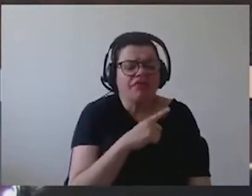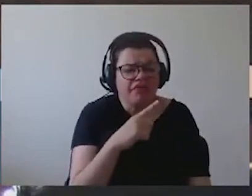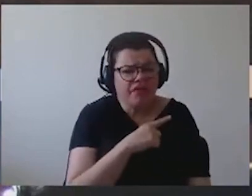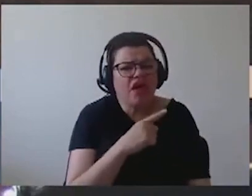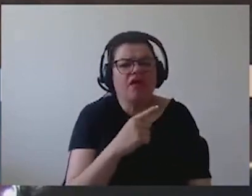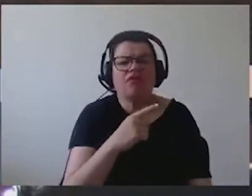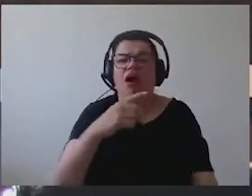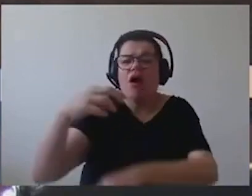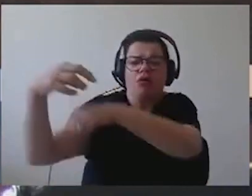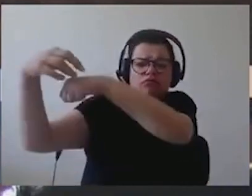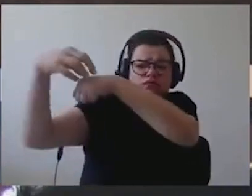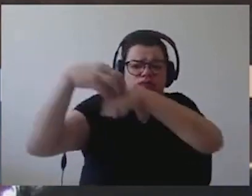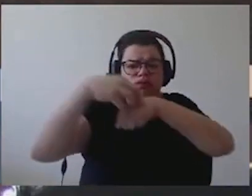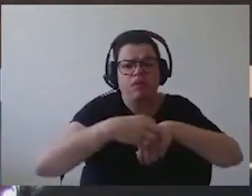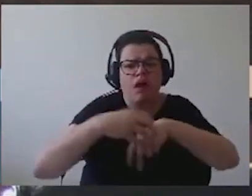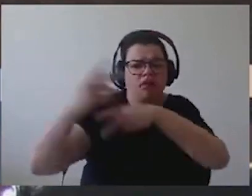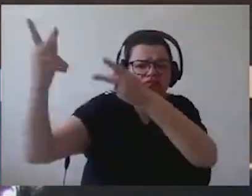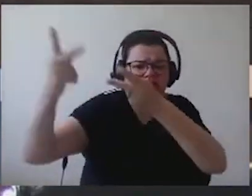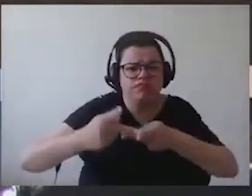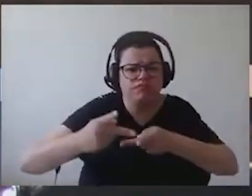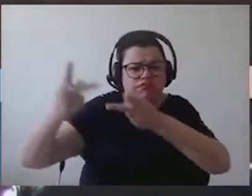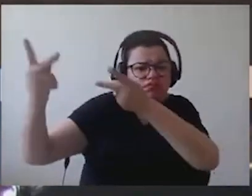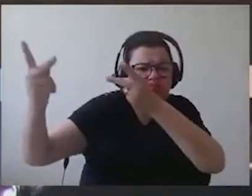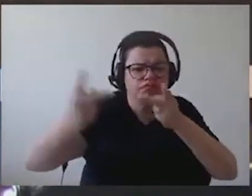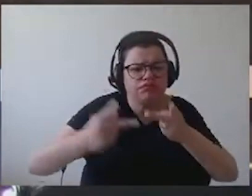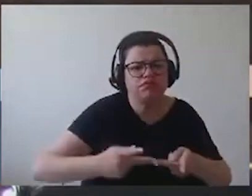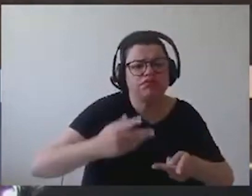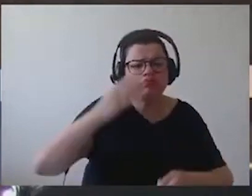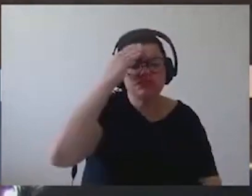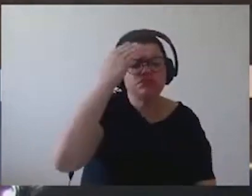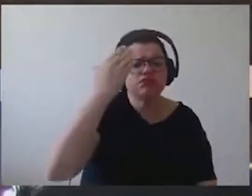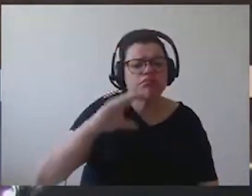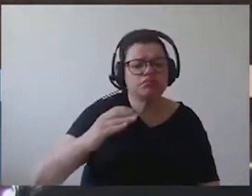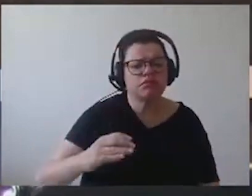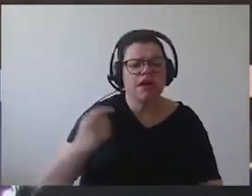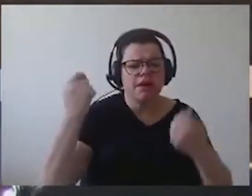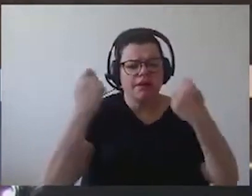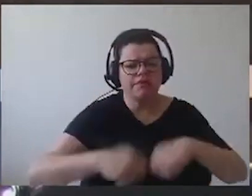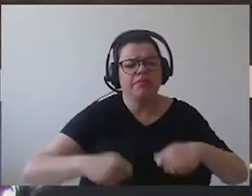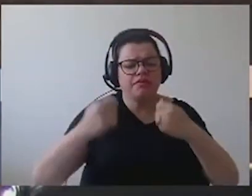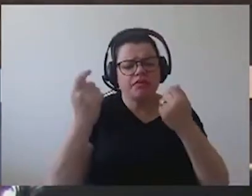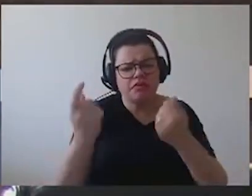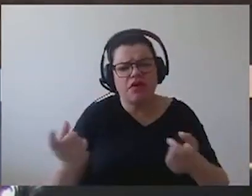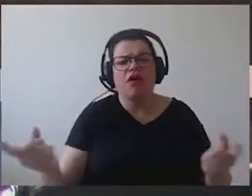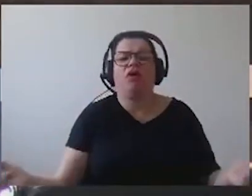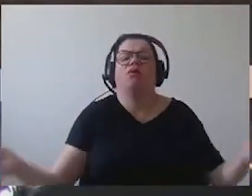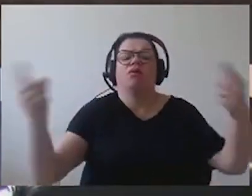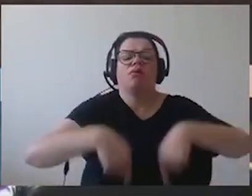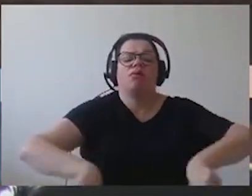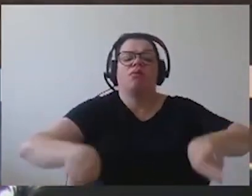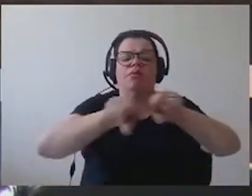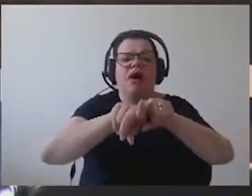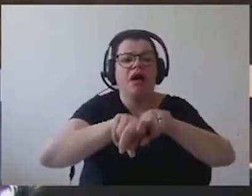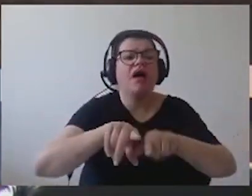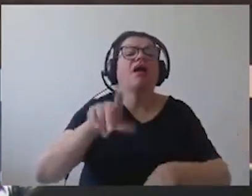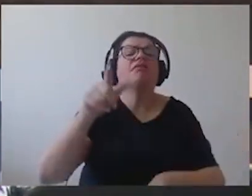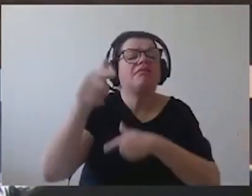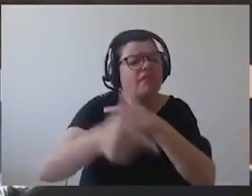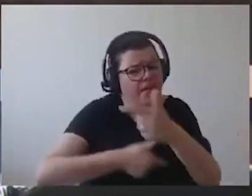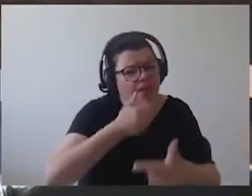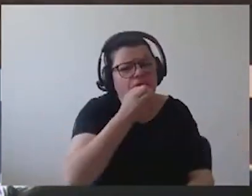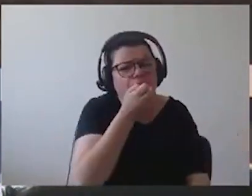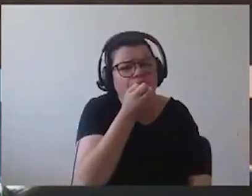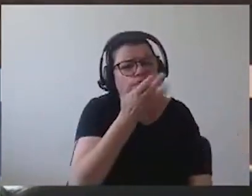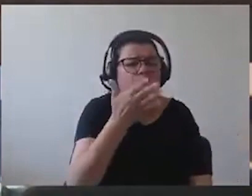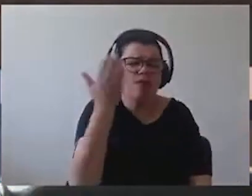acho que este serviço deveria ser retomado. Era um bom serviço que tinha a cidade. Então, era isso. Peço o